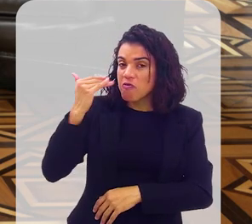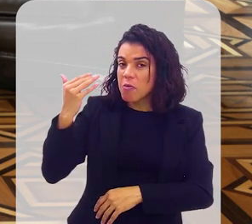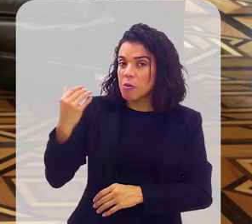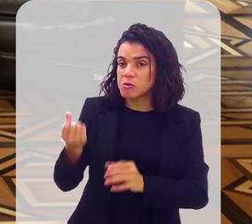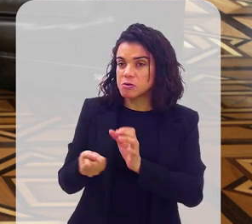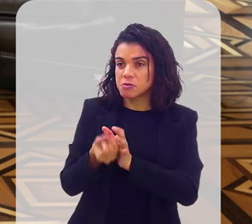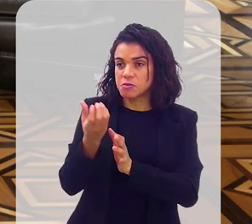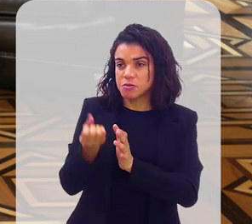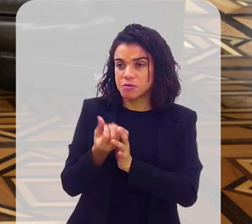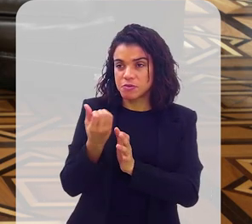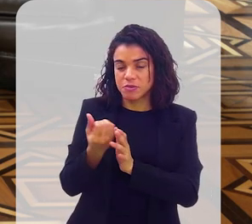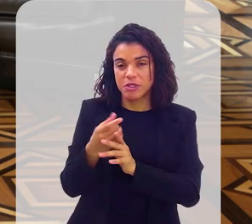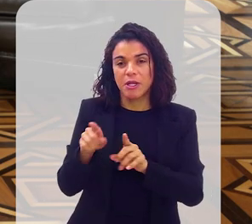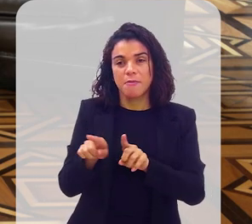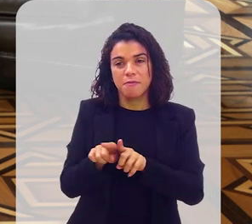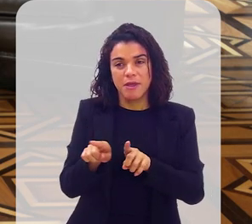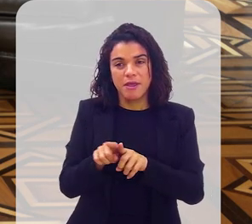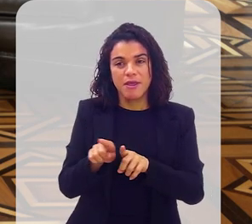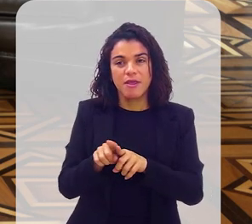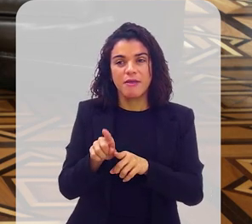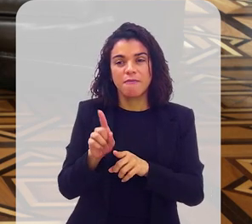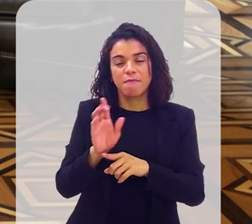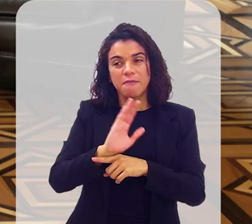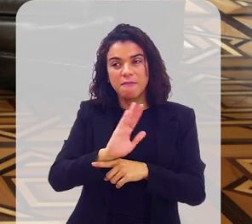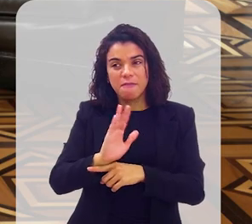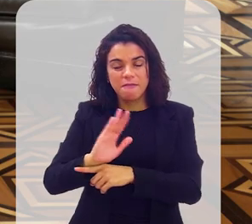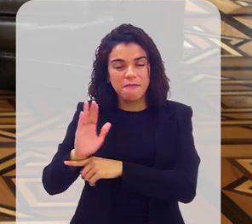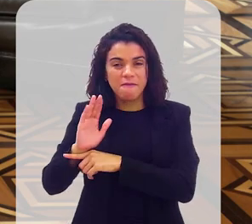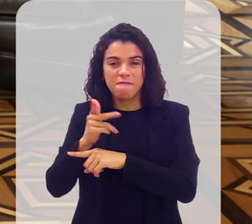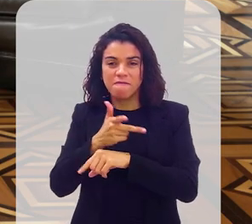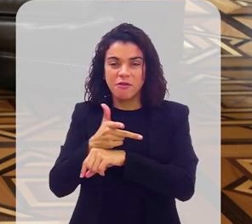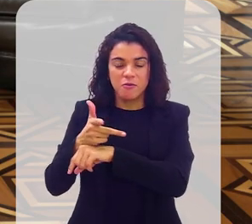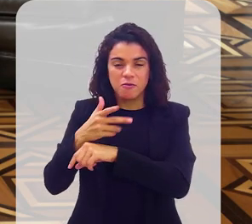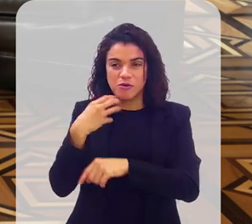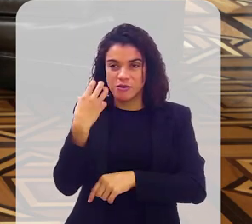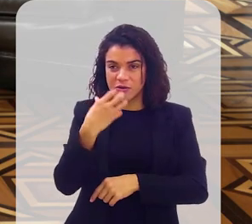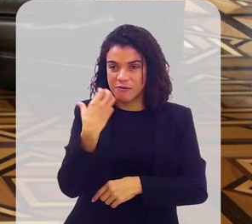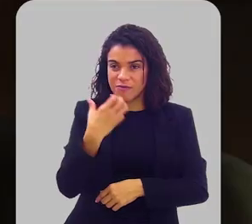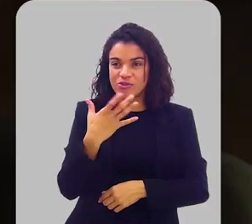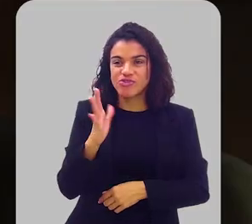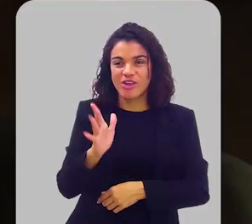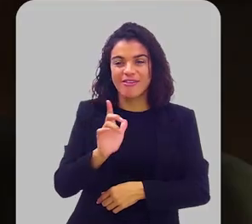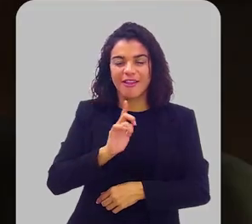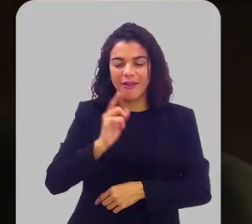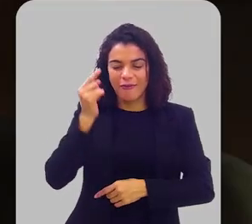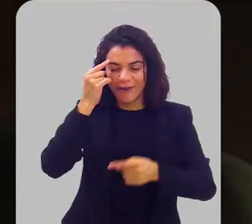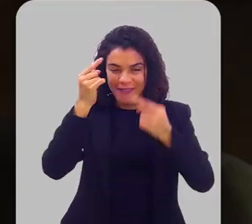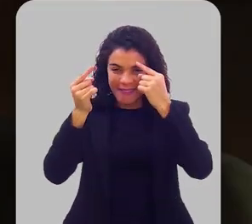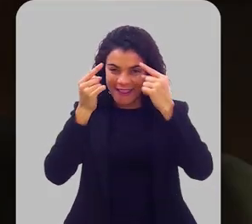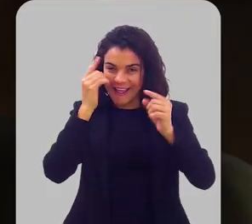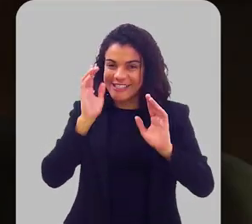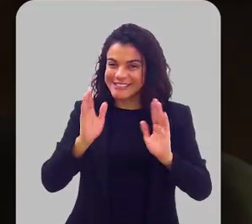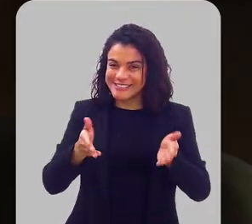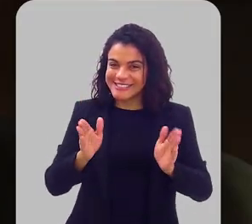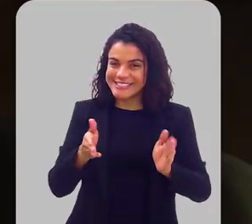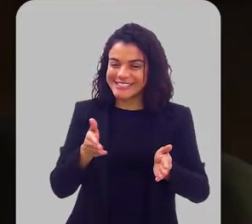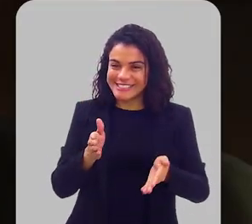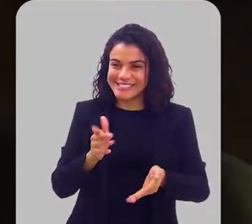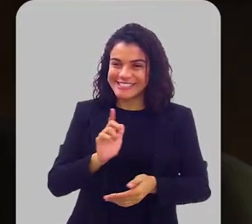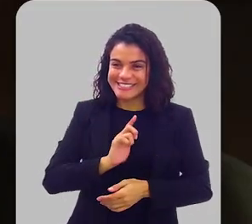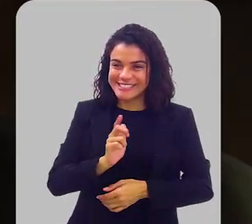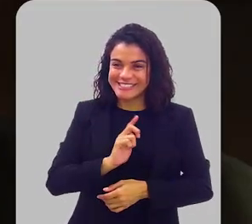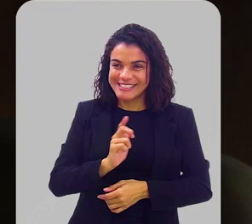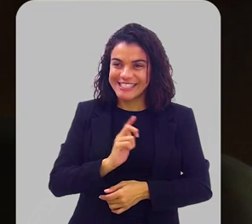de videoclipes também, o Felipe, né? Já pensou nisso? Já, tenho até umas ideias aqui. É mesmo, é?